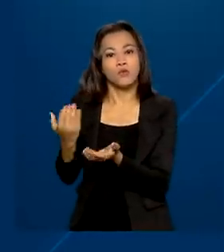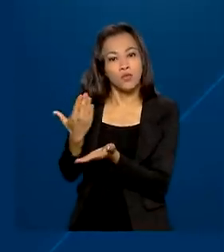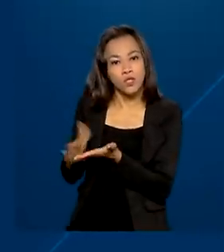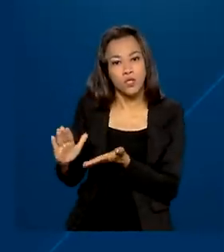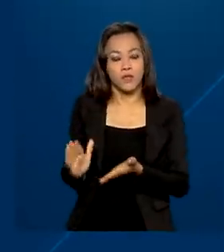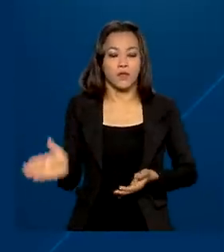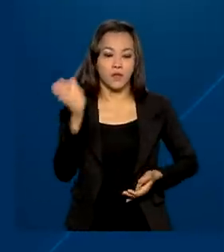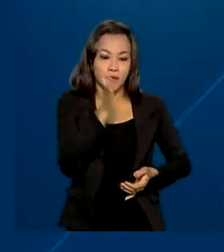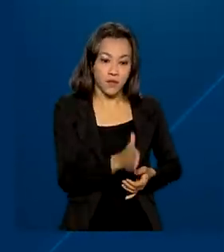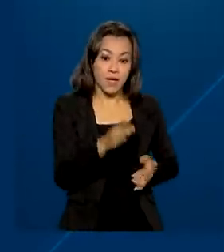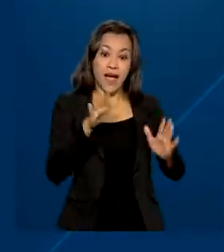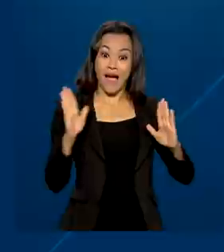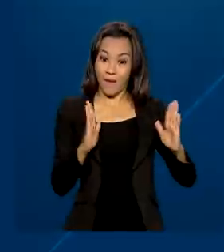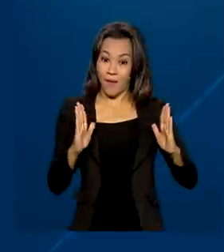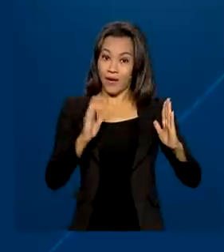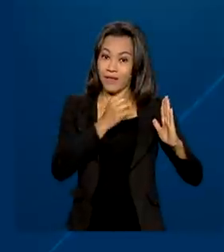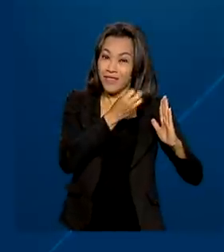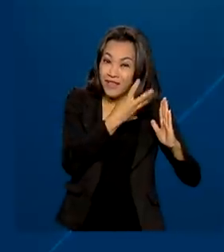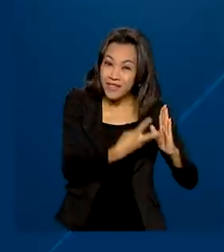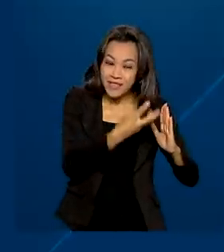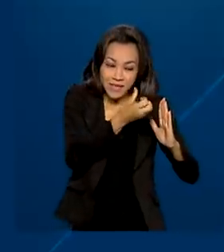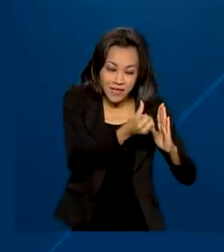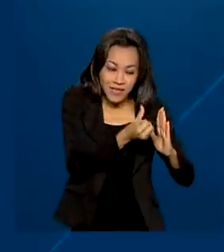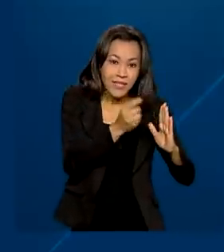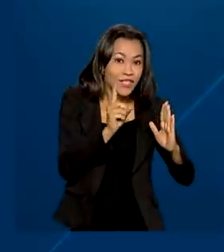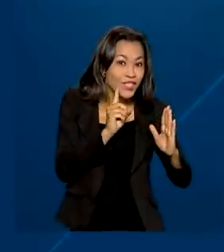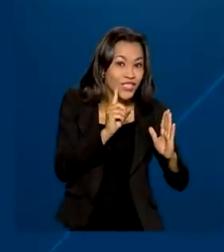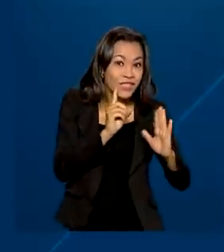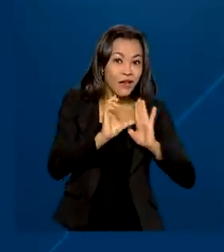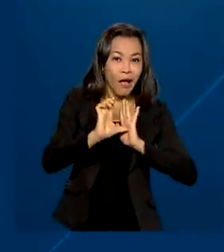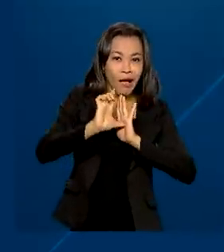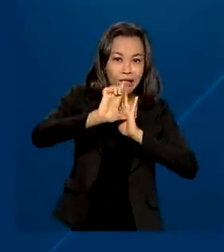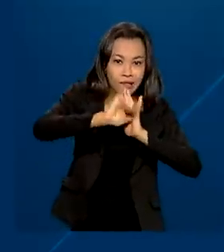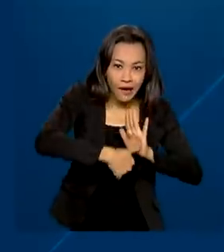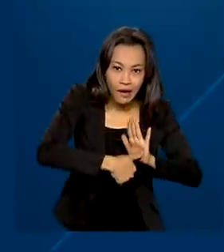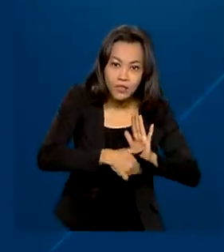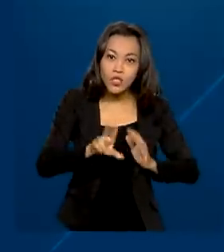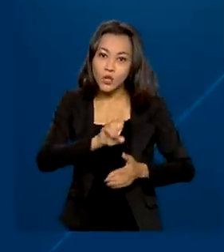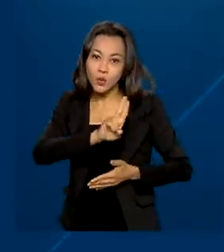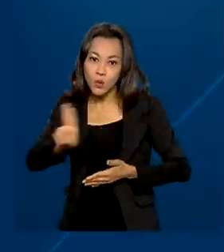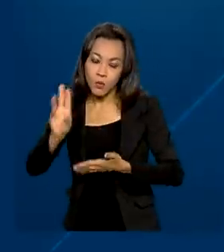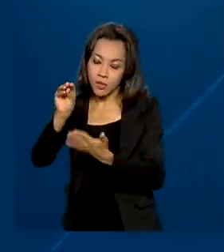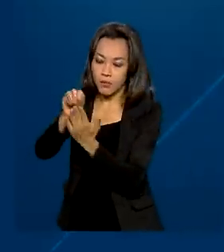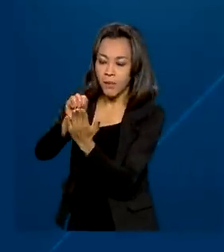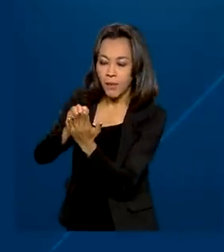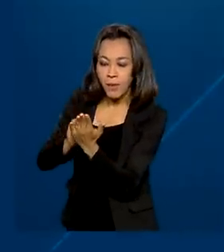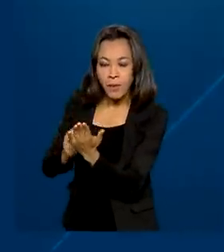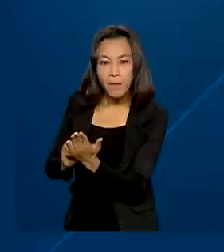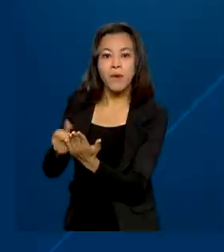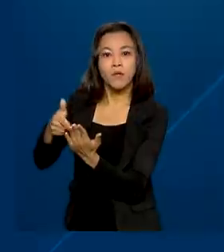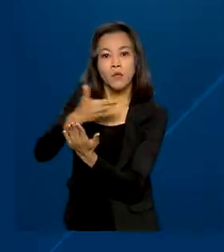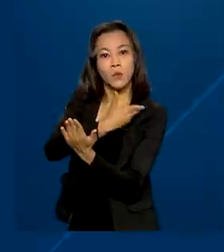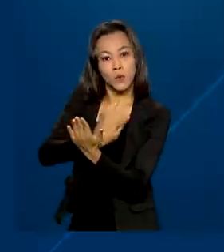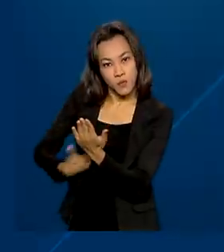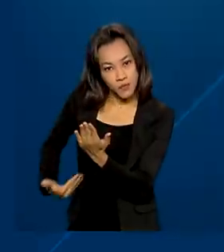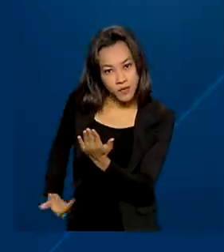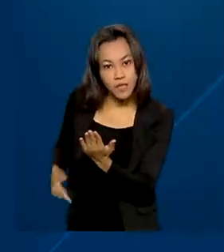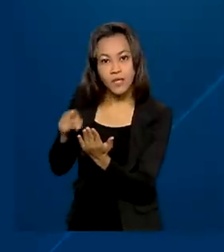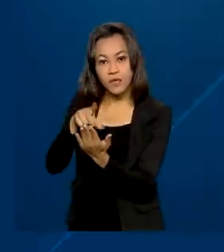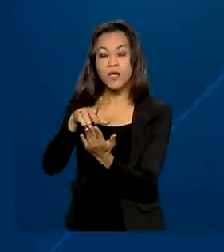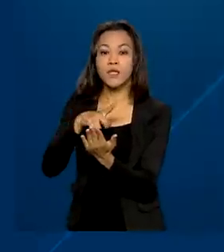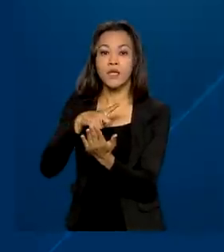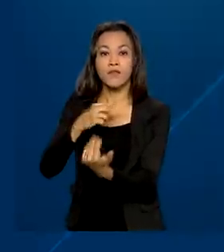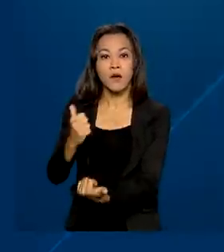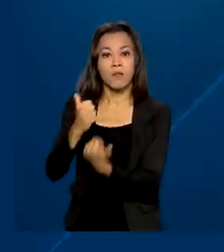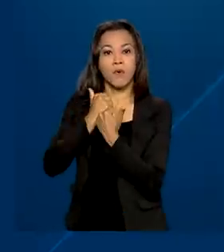360 dias de atraso que estão no cadastro único ou foram beneficiários do auxílio emergencial